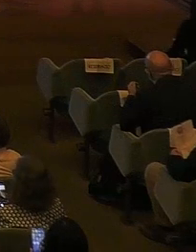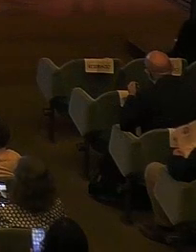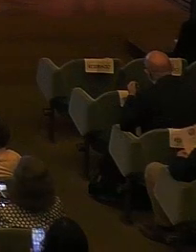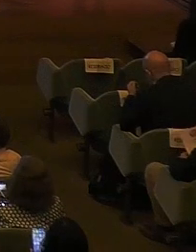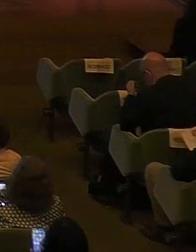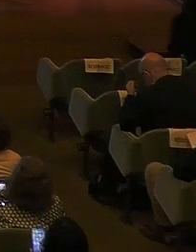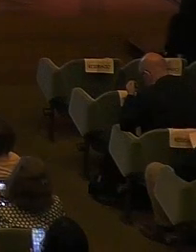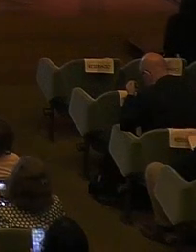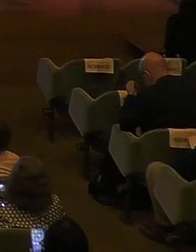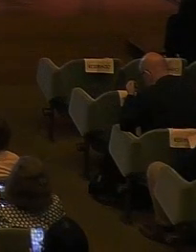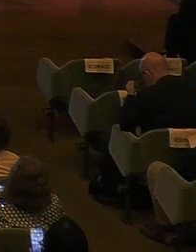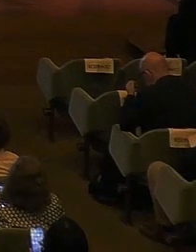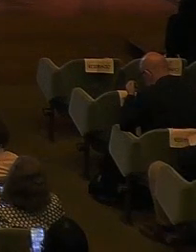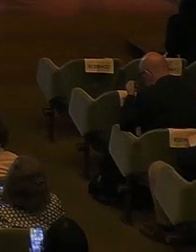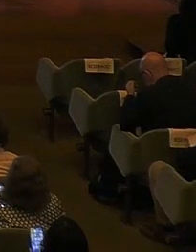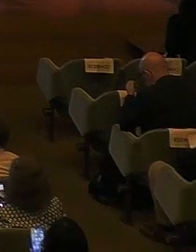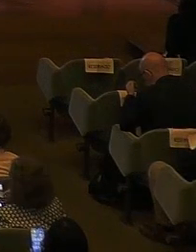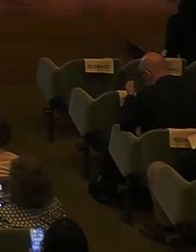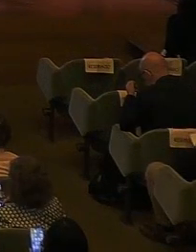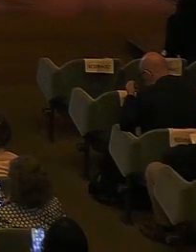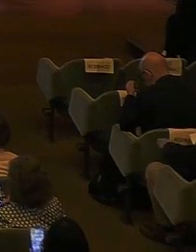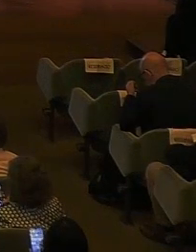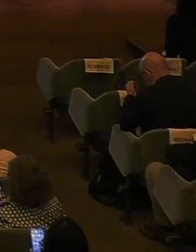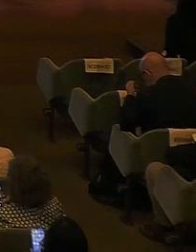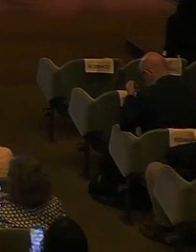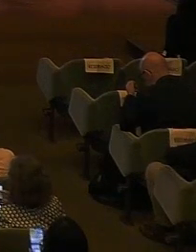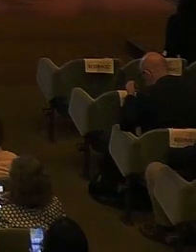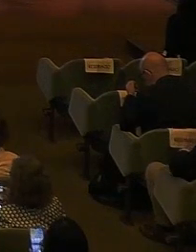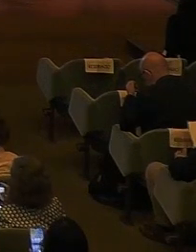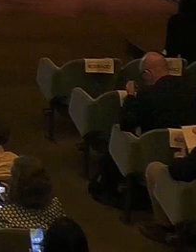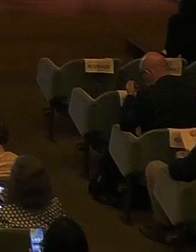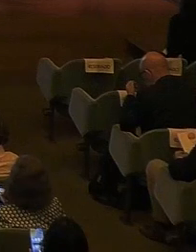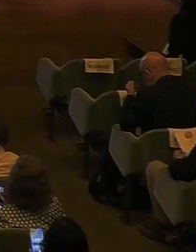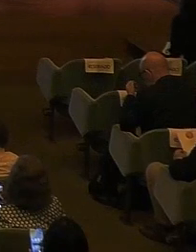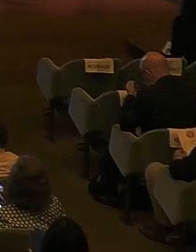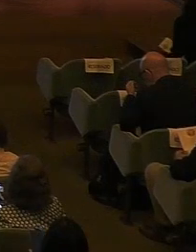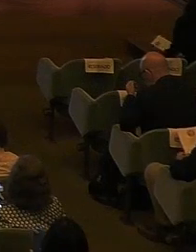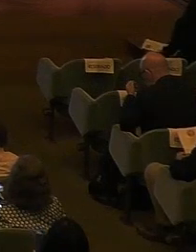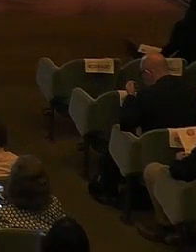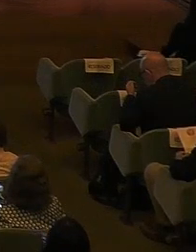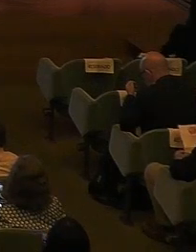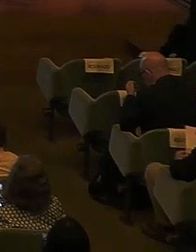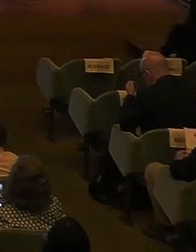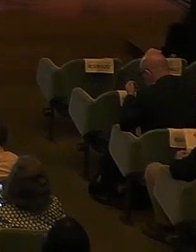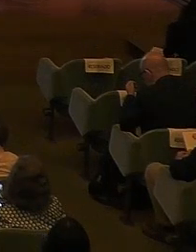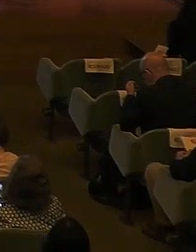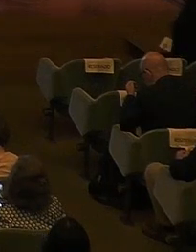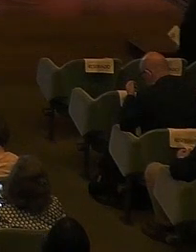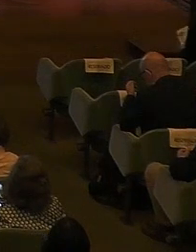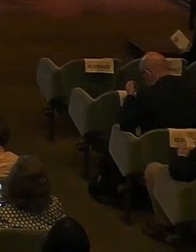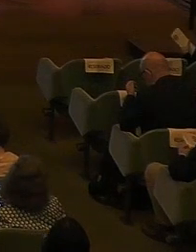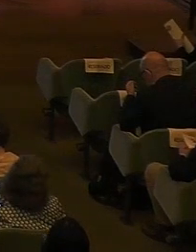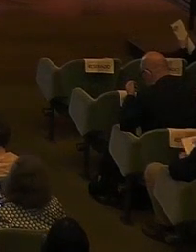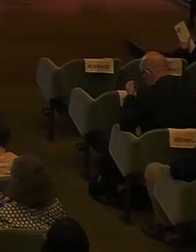espaço de reflexão sobre as questões emergentes da atualidade e as suas implicações na educação, na escola e nas bibliotecas